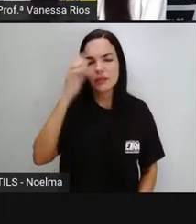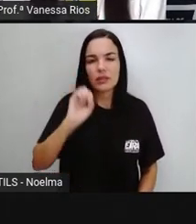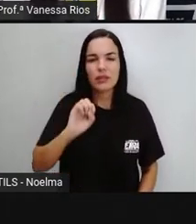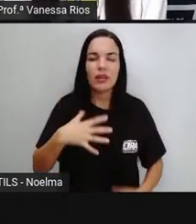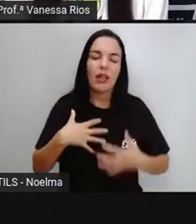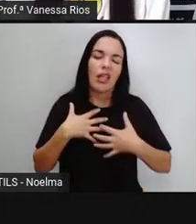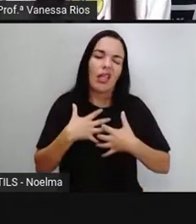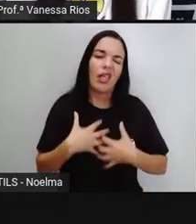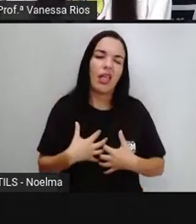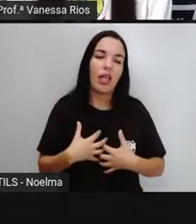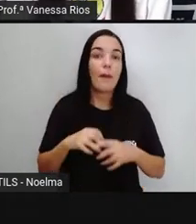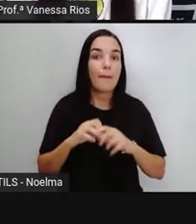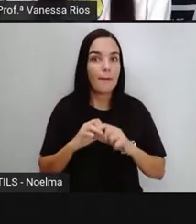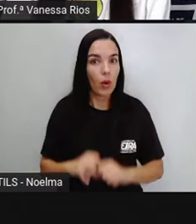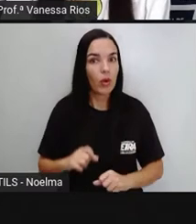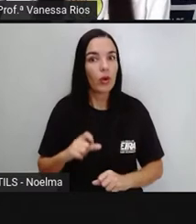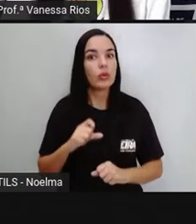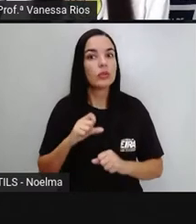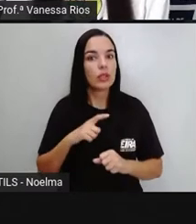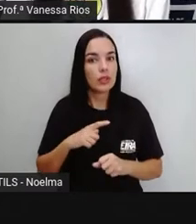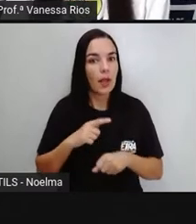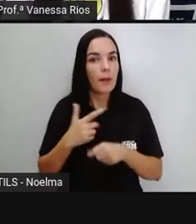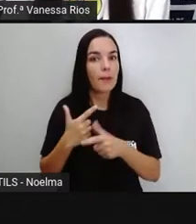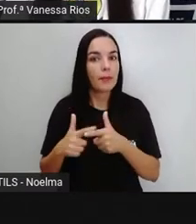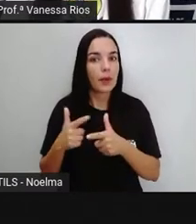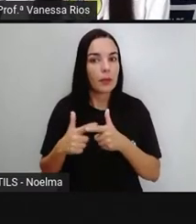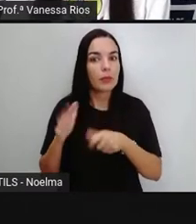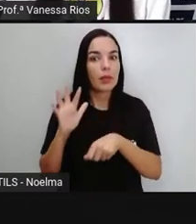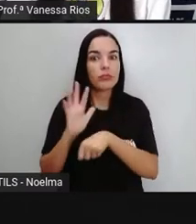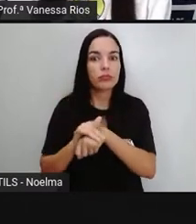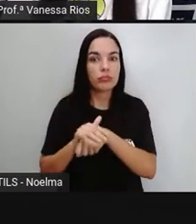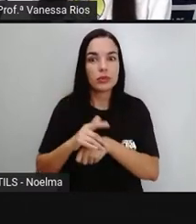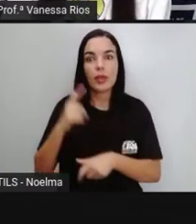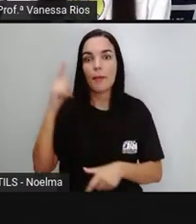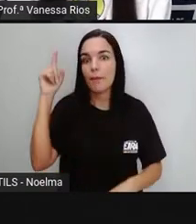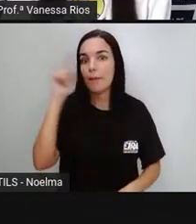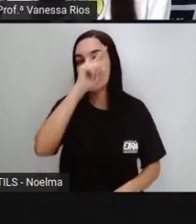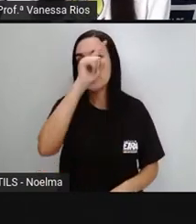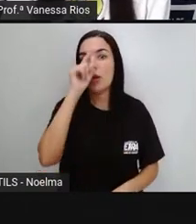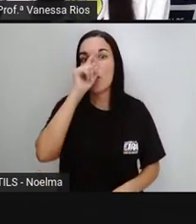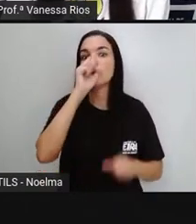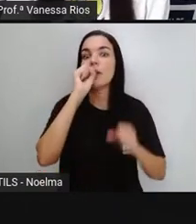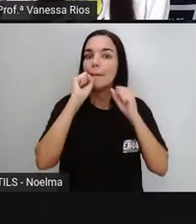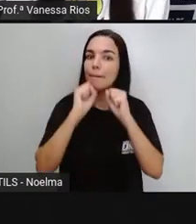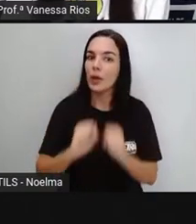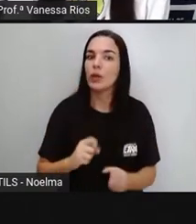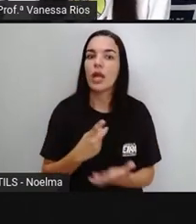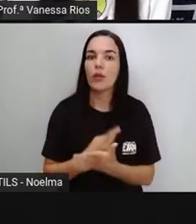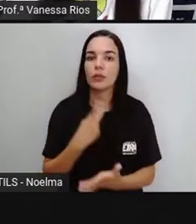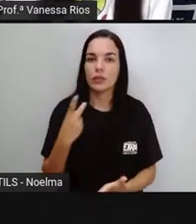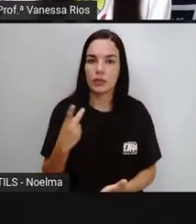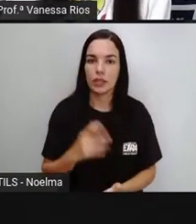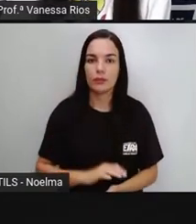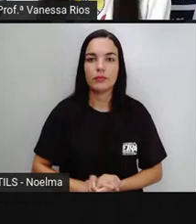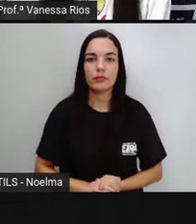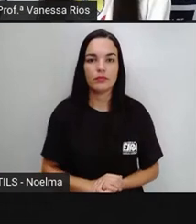Podem trazer problemas graves, Trazer sequelas graves aí para a saúde das pessoas.